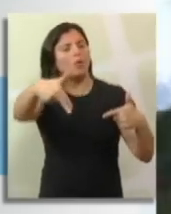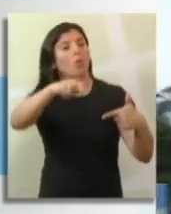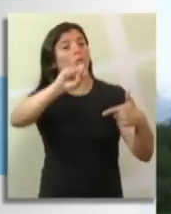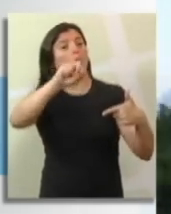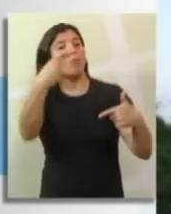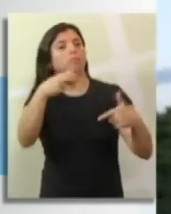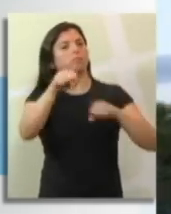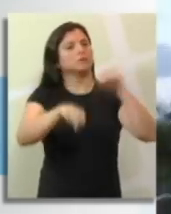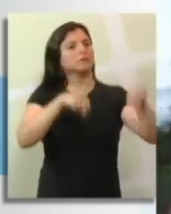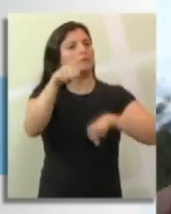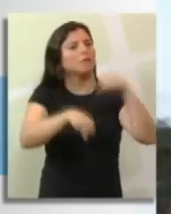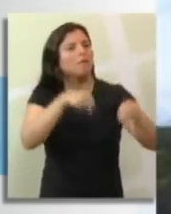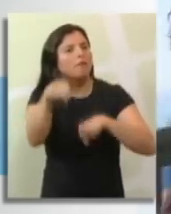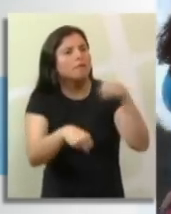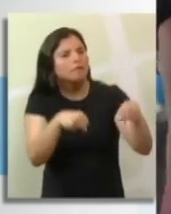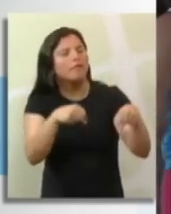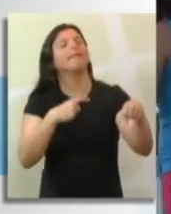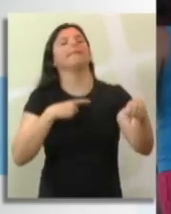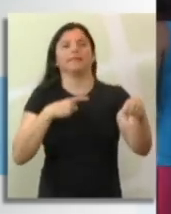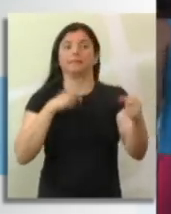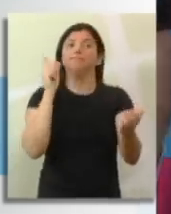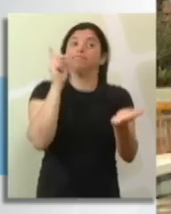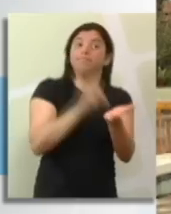para 30,8%.